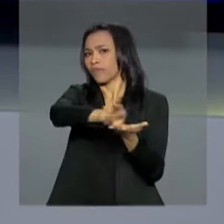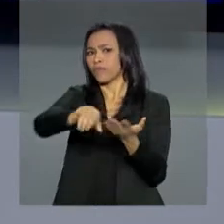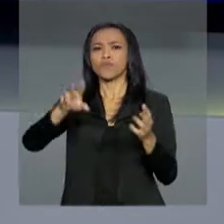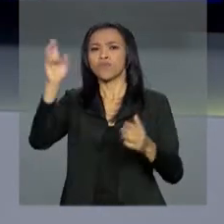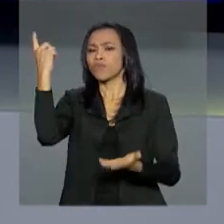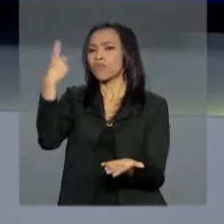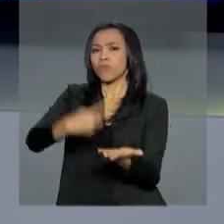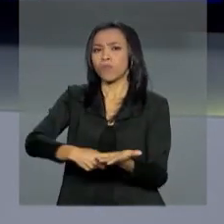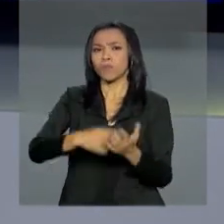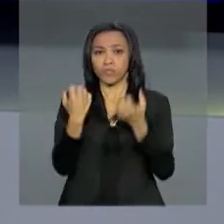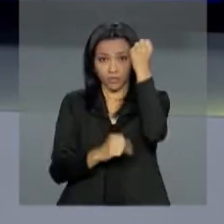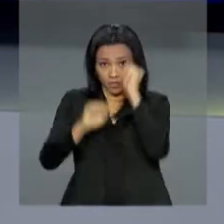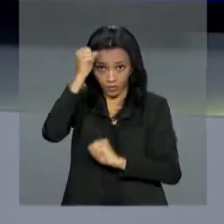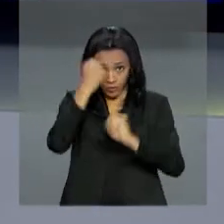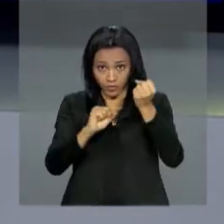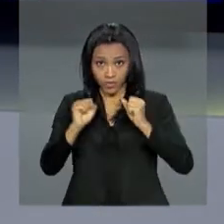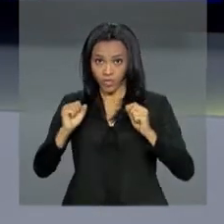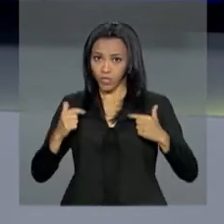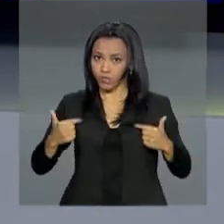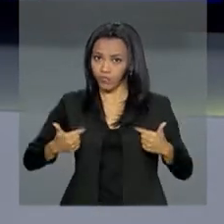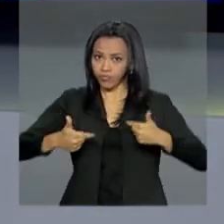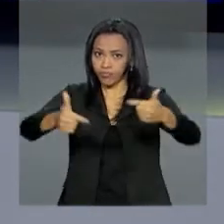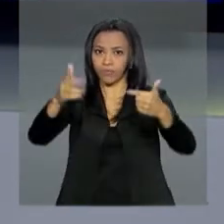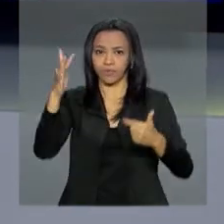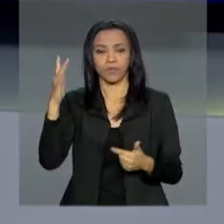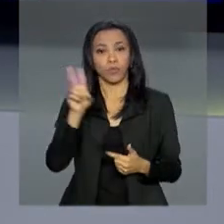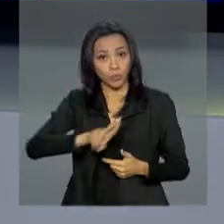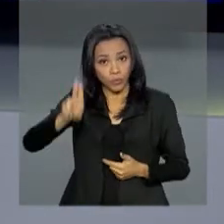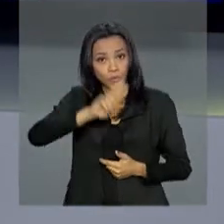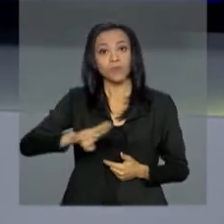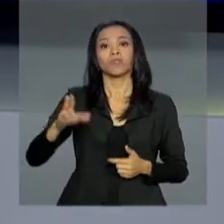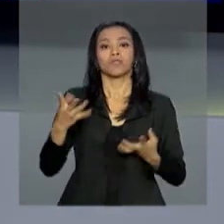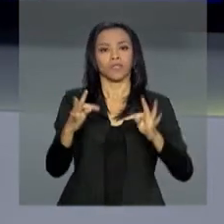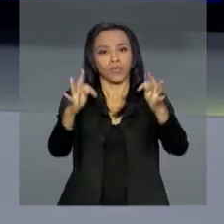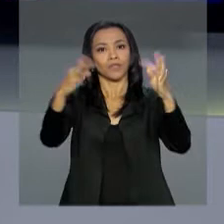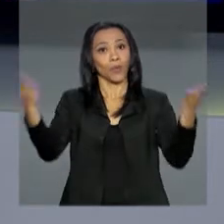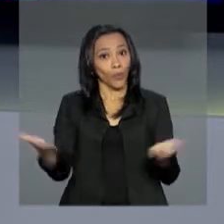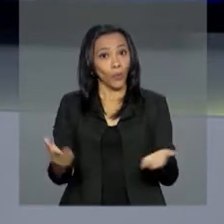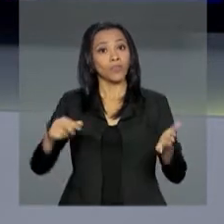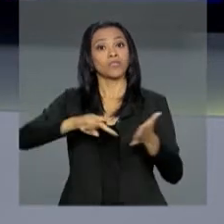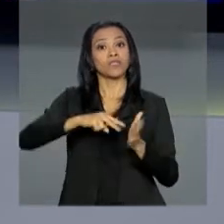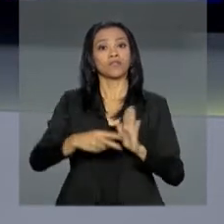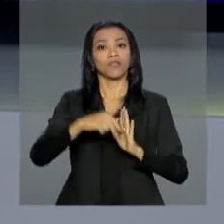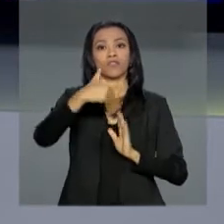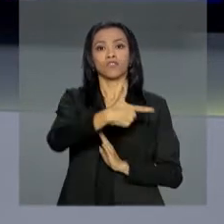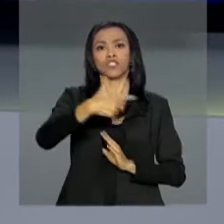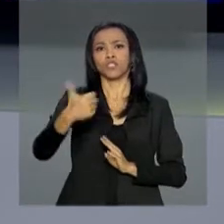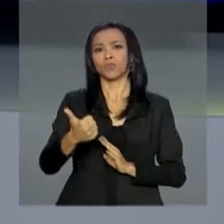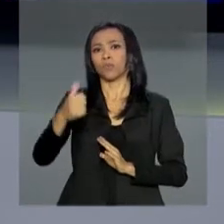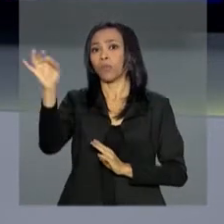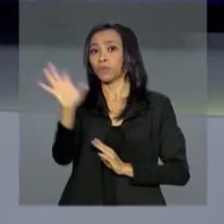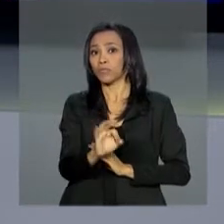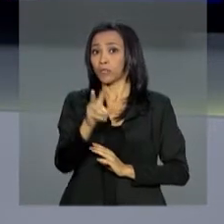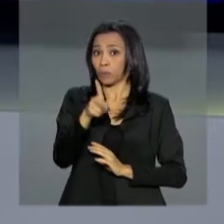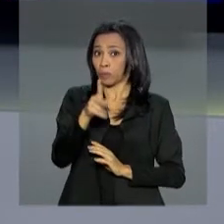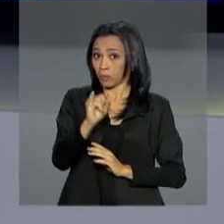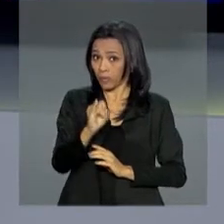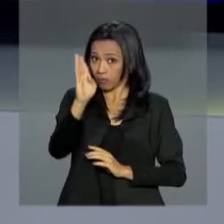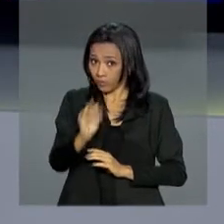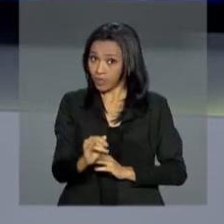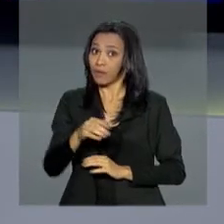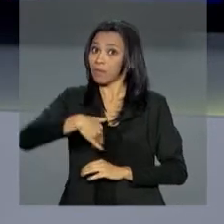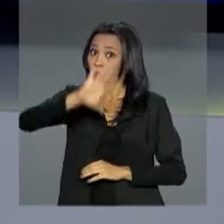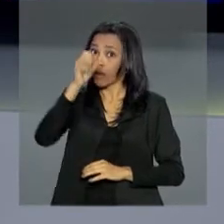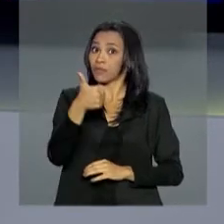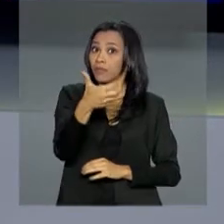e os avanços da tecnologia. O setor representa hoje 21% do PIB brasileiro e gera mais de 10 milhões